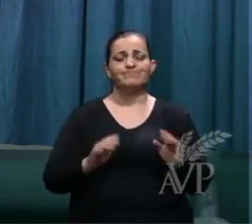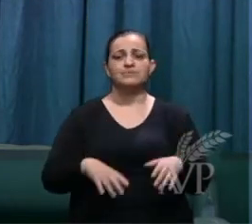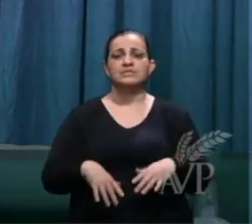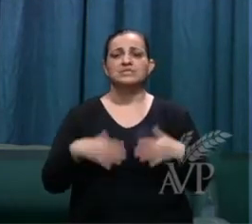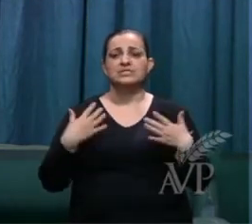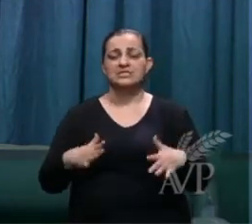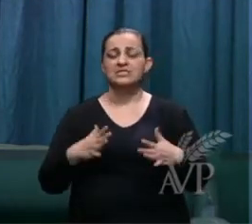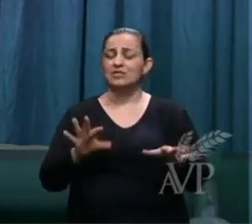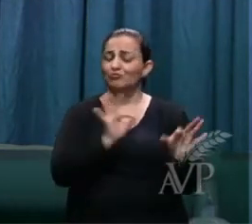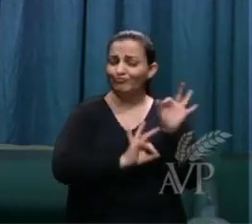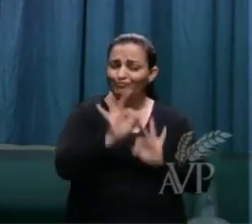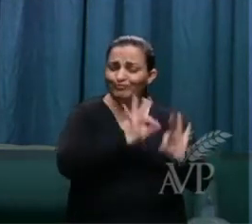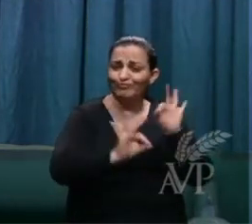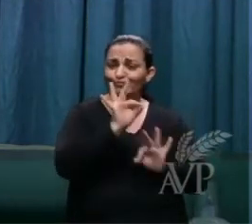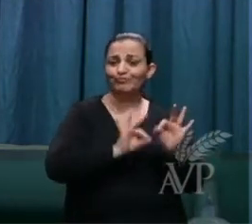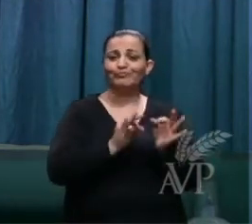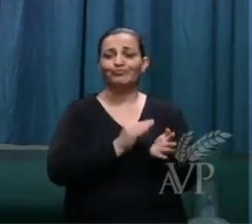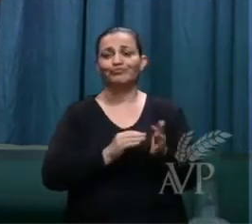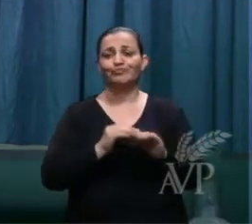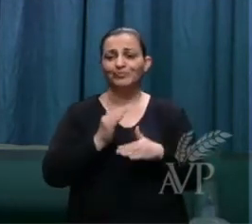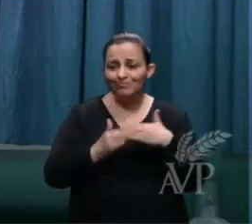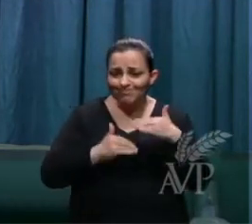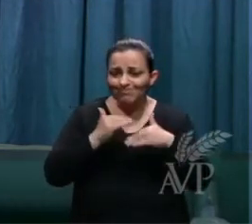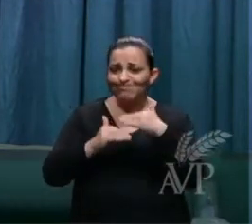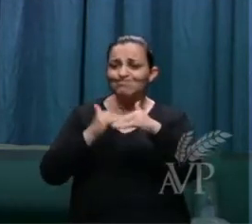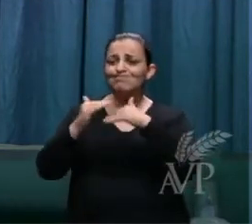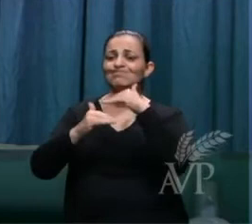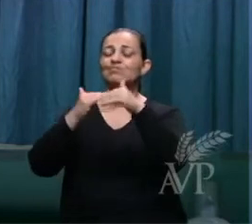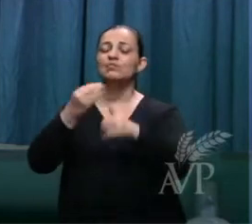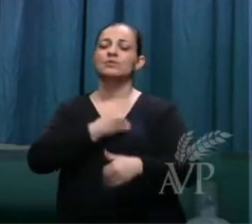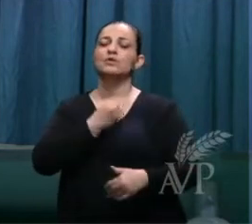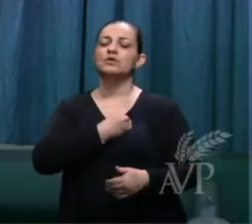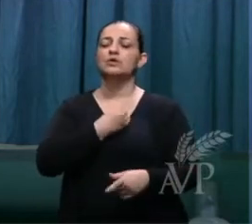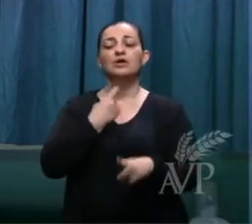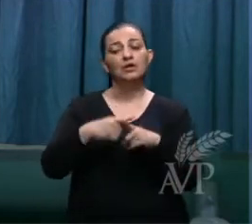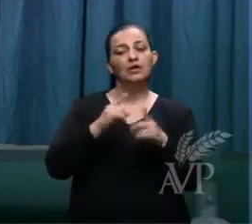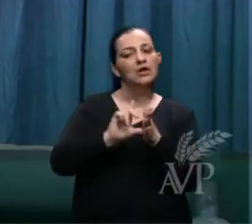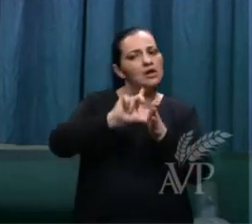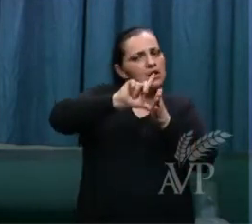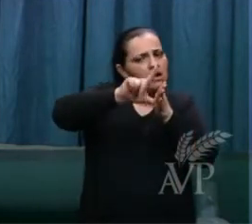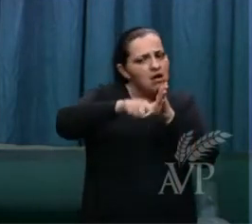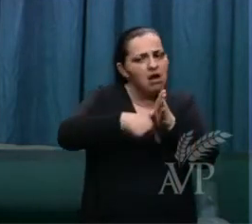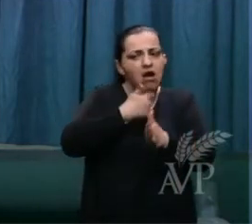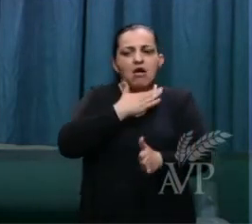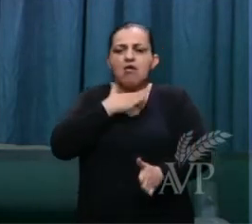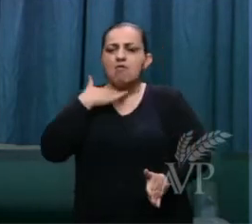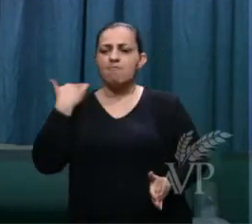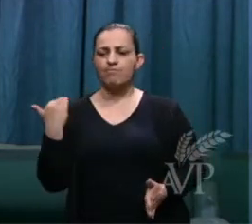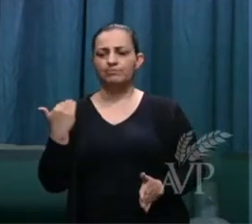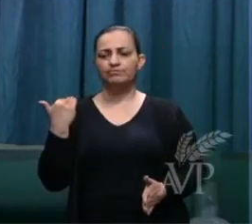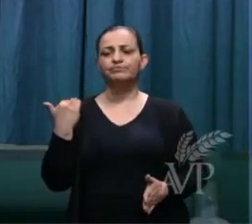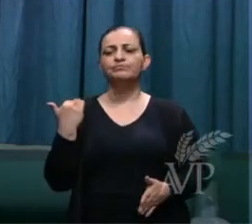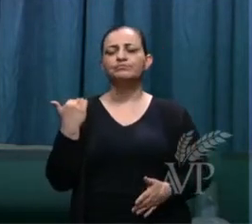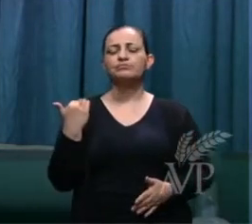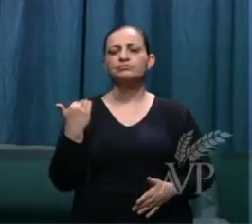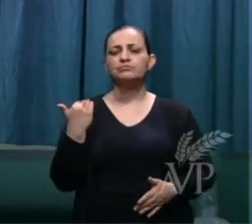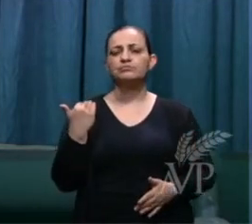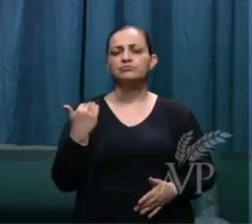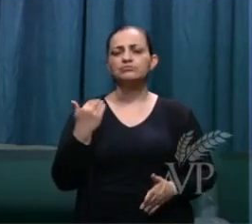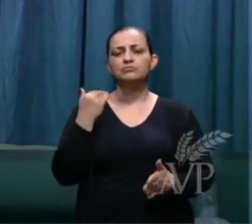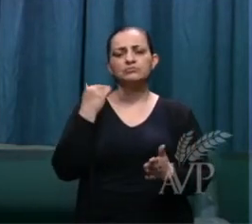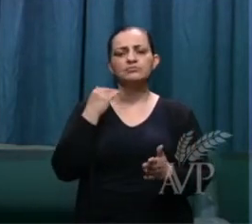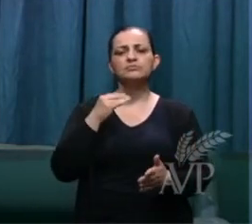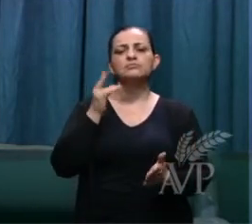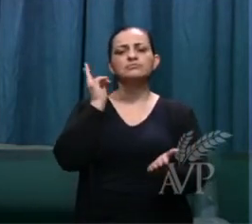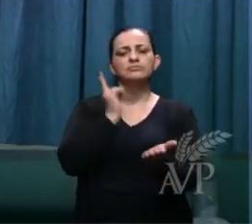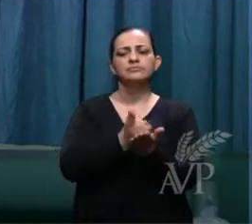acerte enquanto está caminhando enquanto está vivendo porque depois que morre como diz o